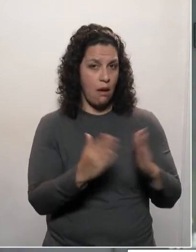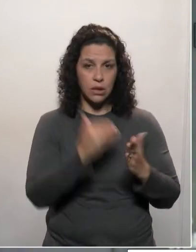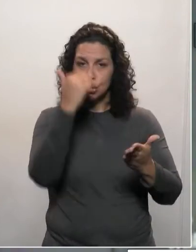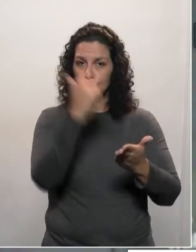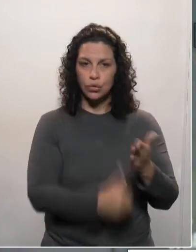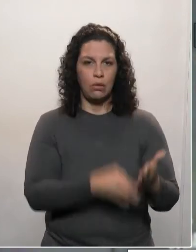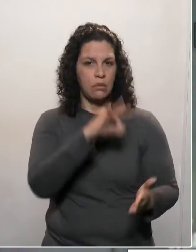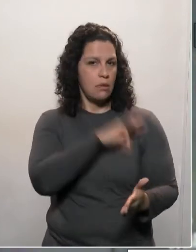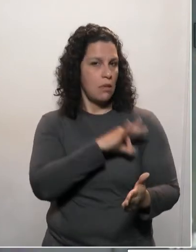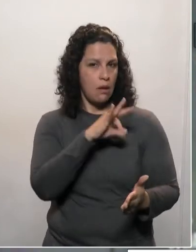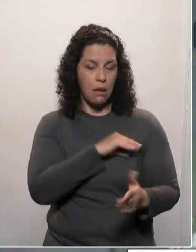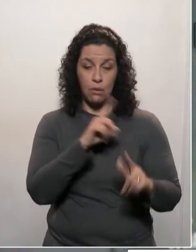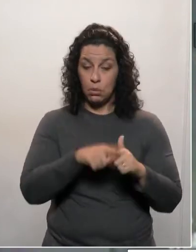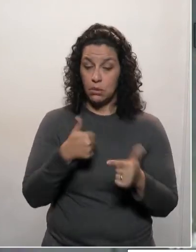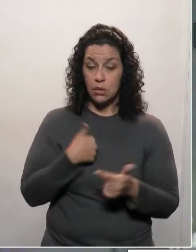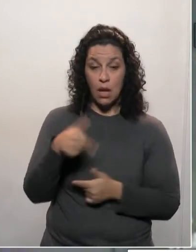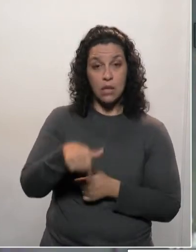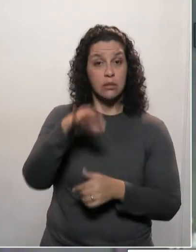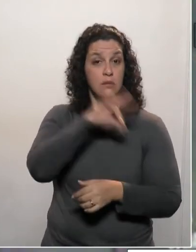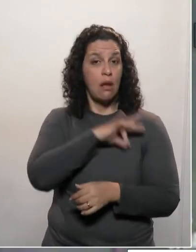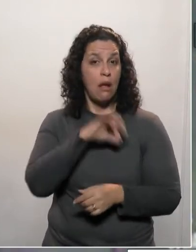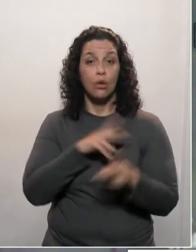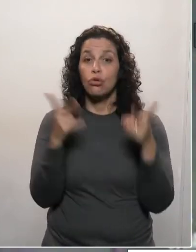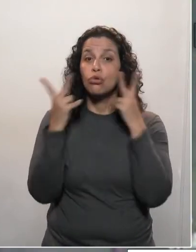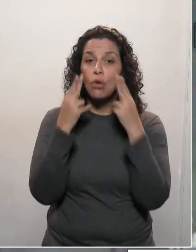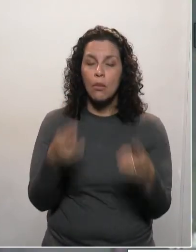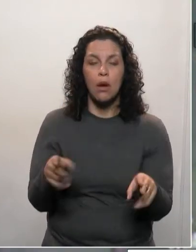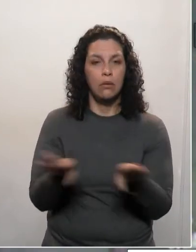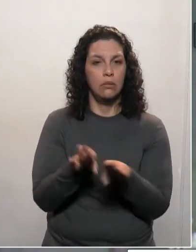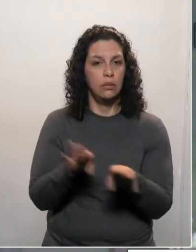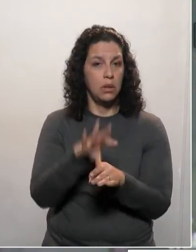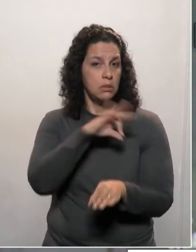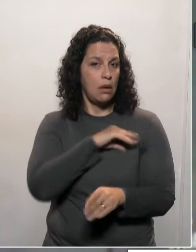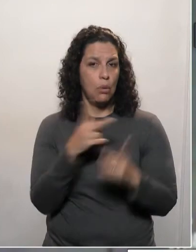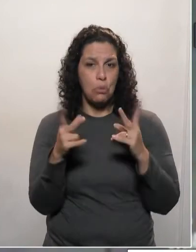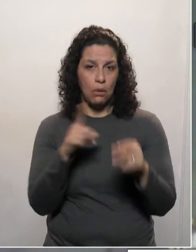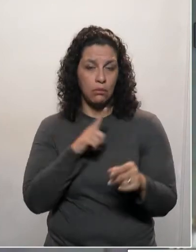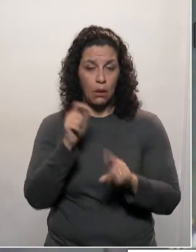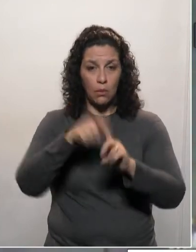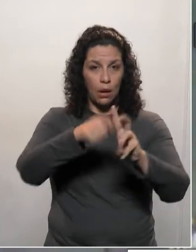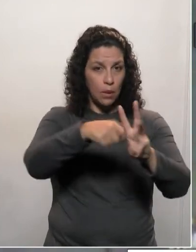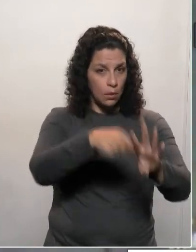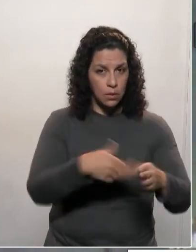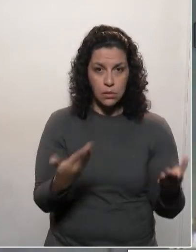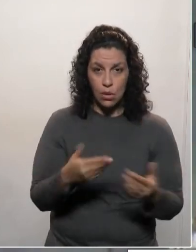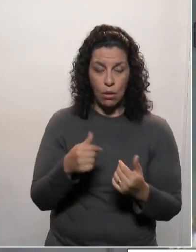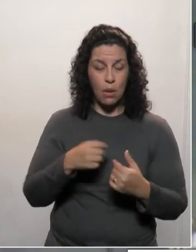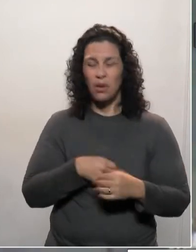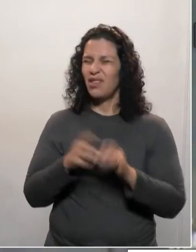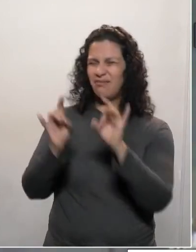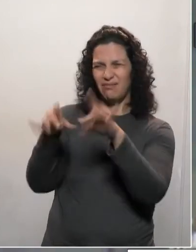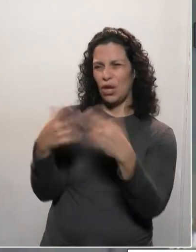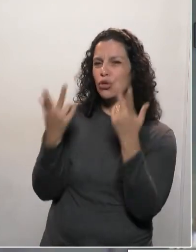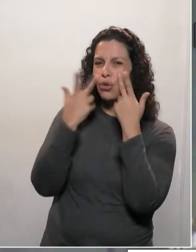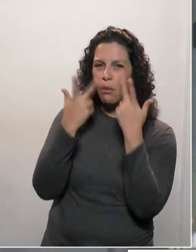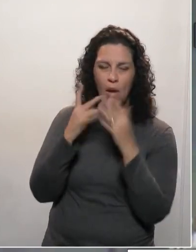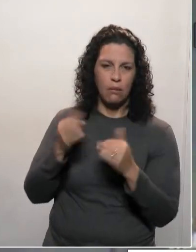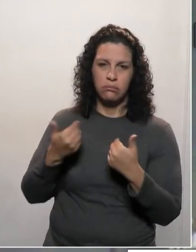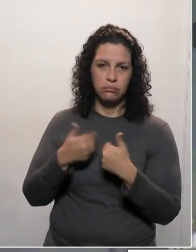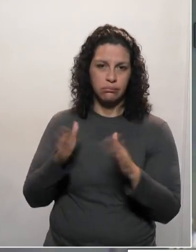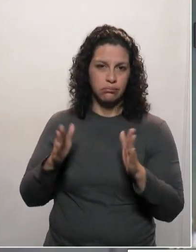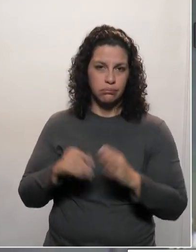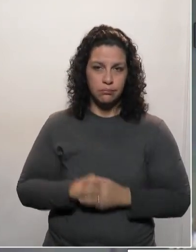como se esse valor não compusesse a sua remuneração mensal, como se pudesse abrir mão disso, sem